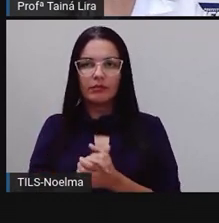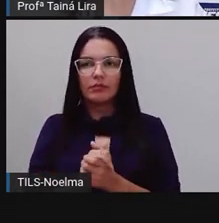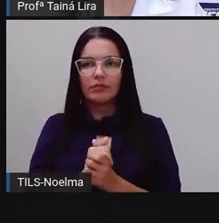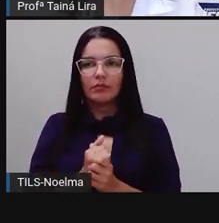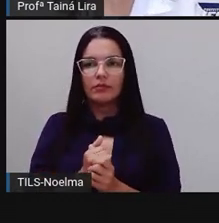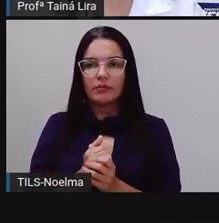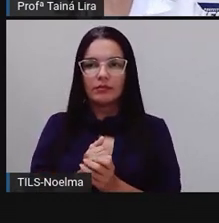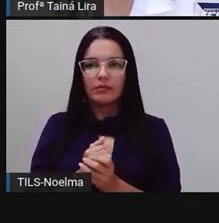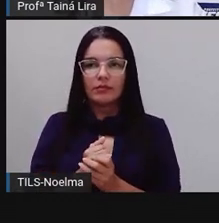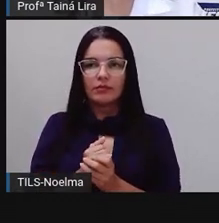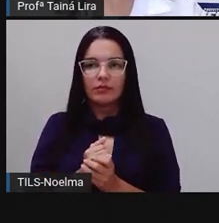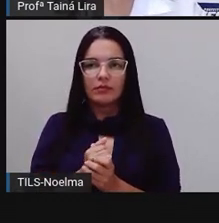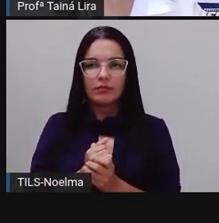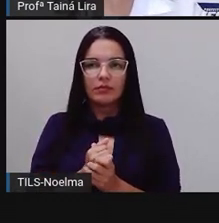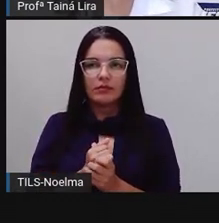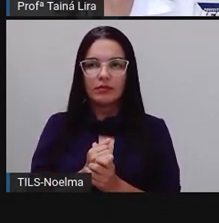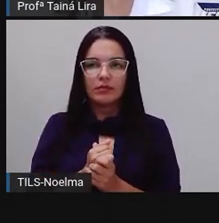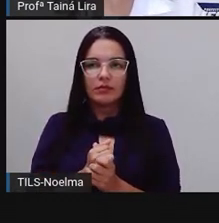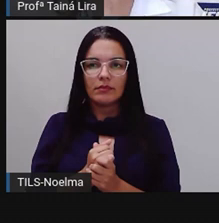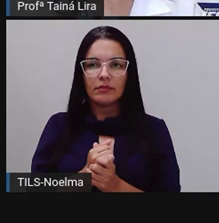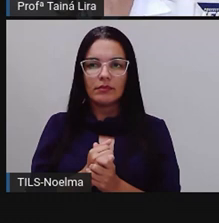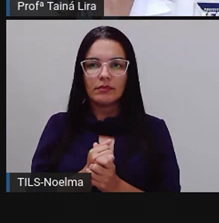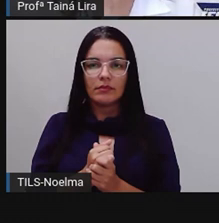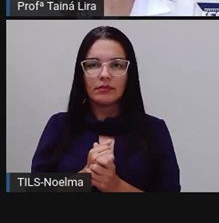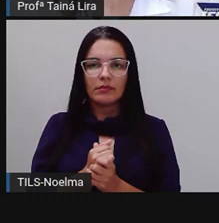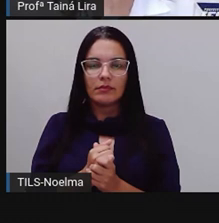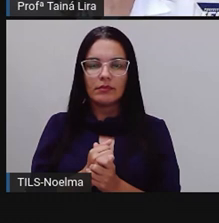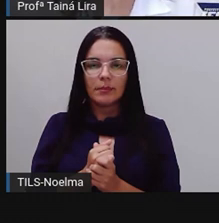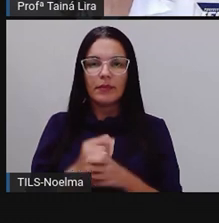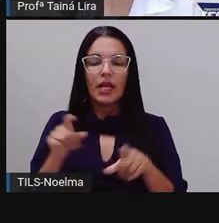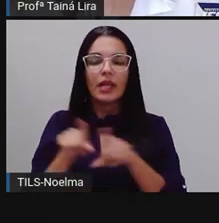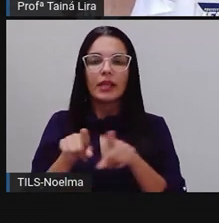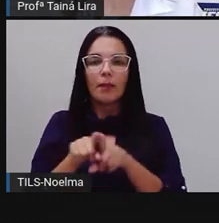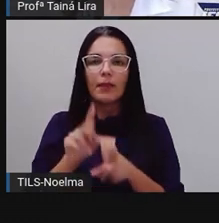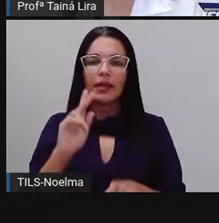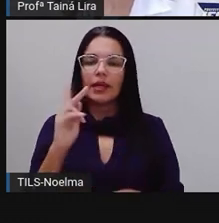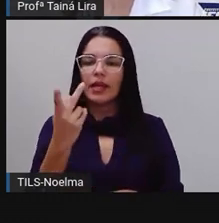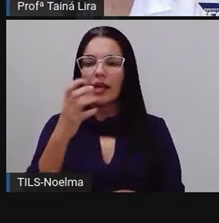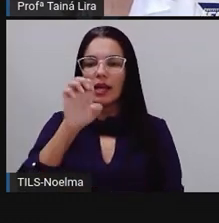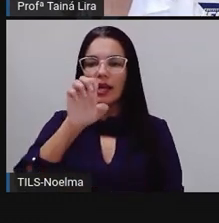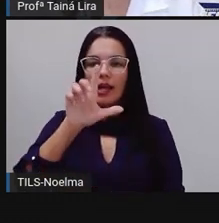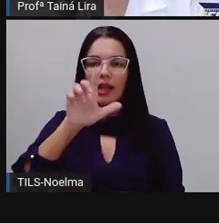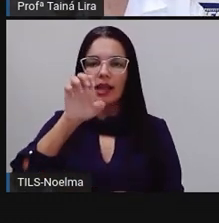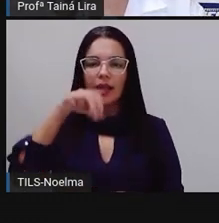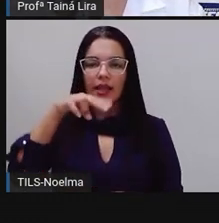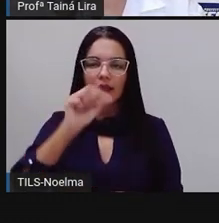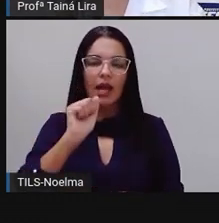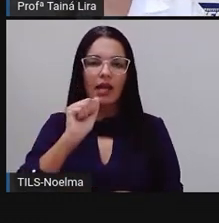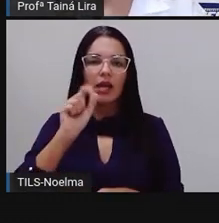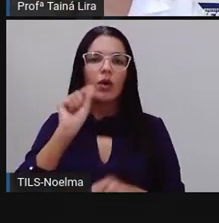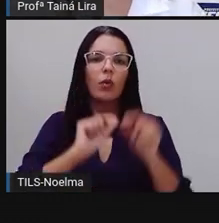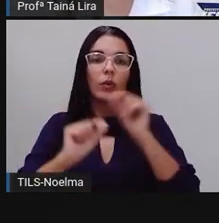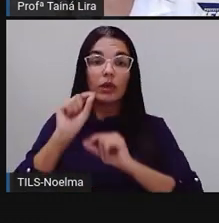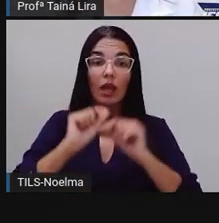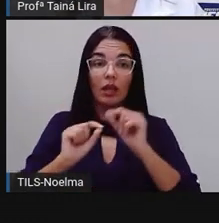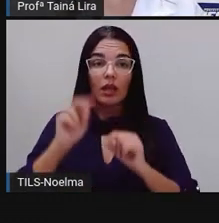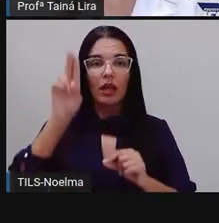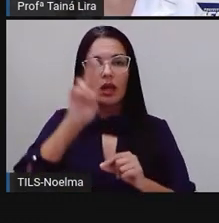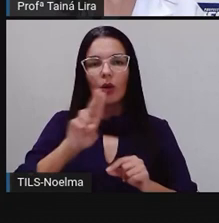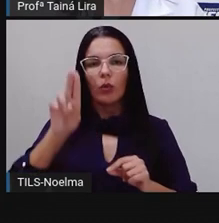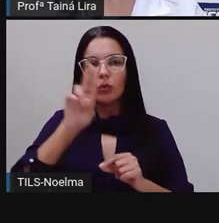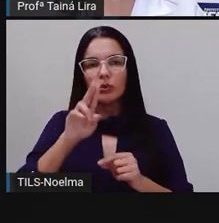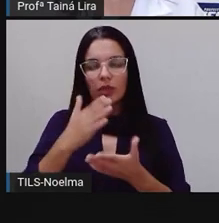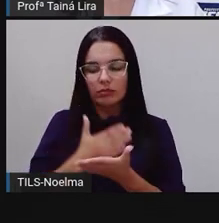Helena, Helena é nome de pessoa, então, escrevemos sempre com maiúscula, tá? Independente se ela tá no início, no meio ou no final da